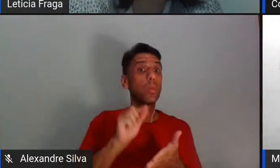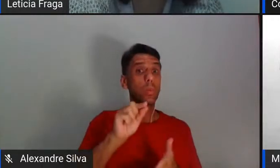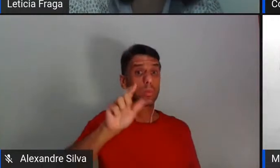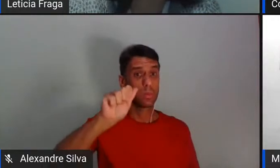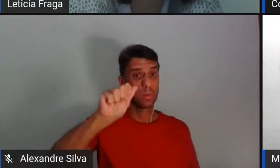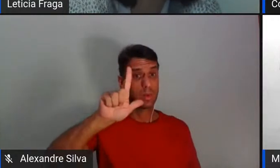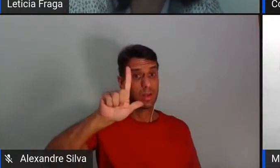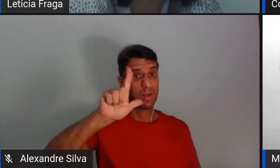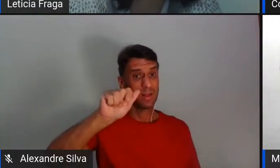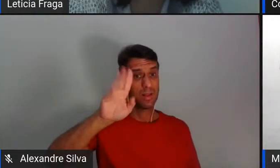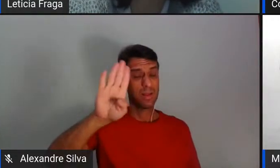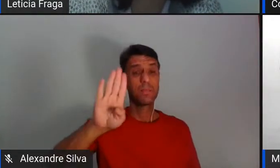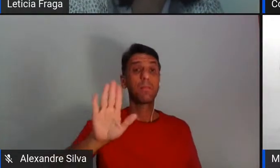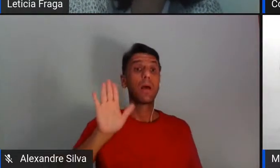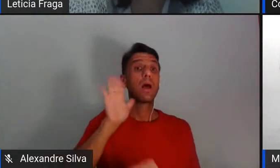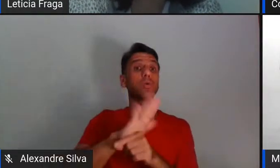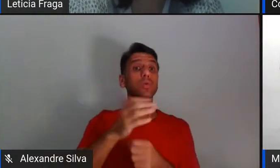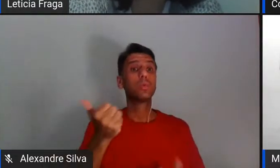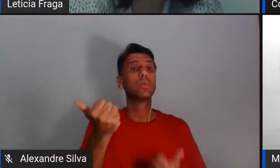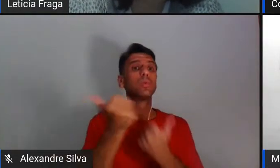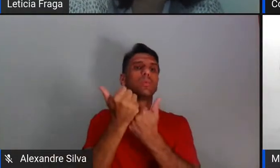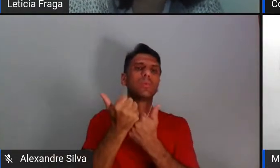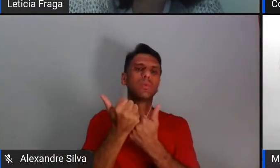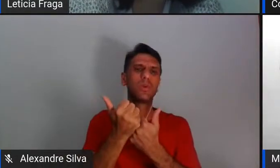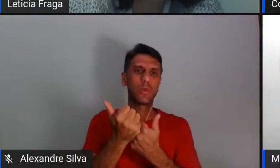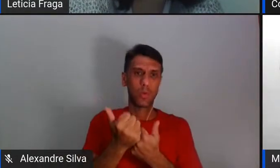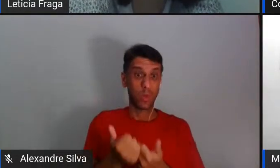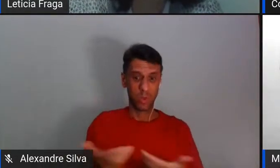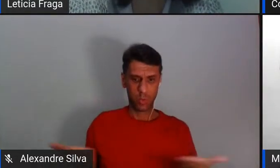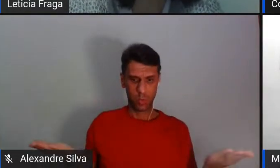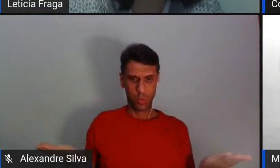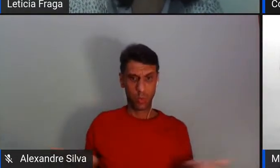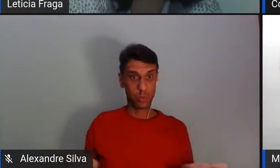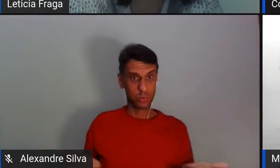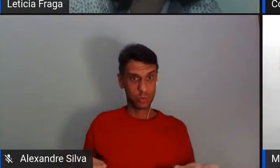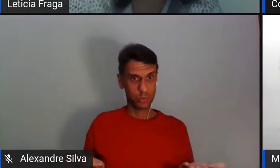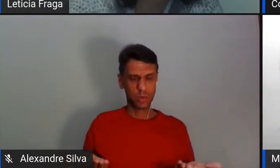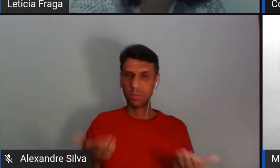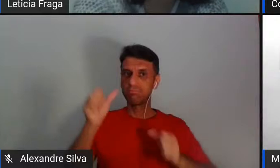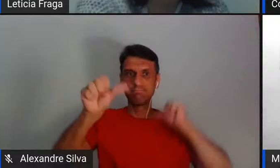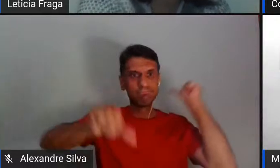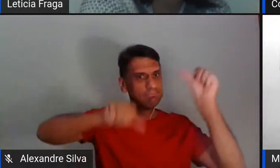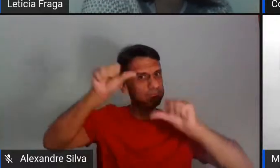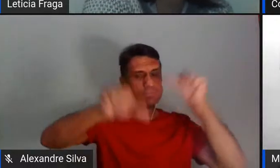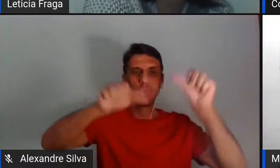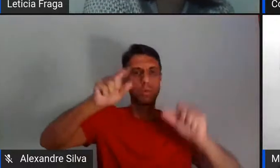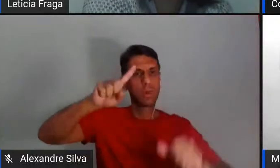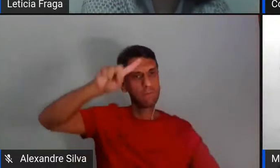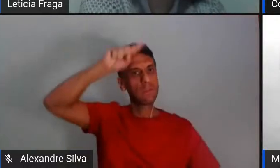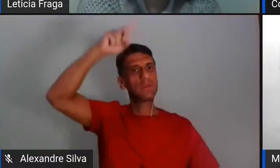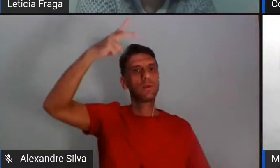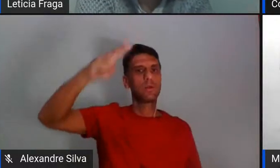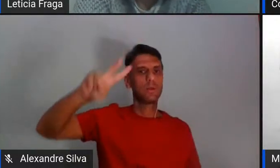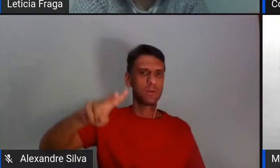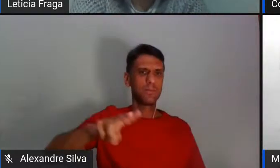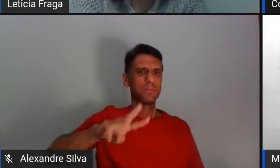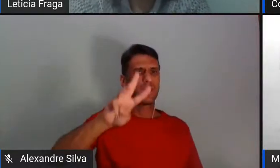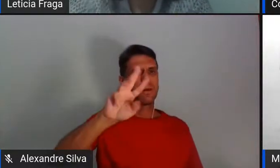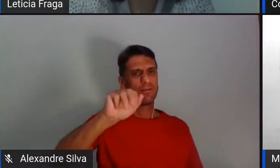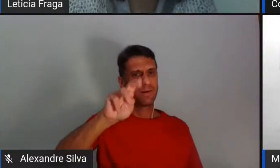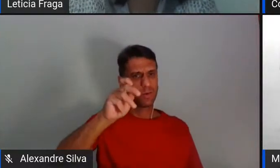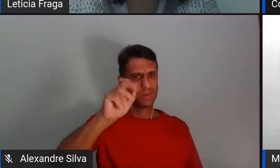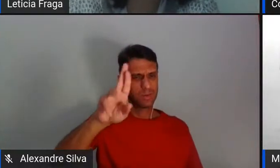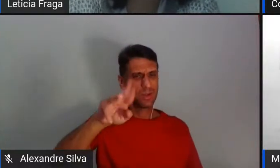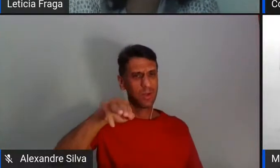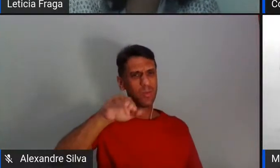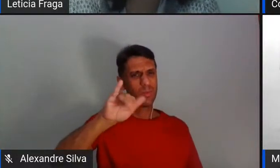movimento ajudando nessa reinvenção do presente, né? Fiquei muito inspirada com a fala do Walter Mignolo, né? para